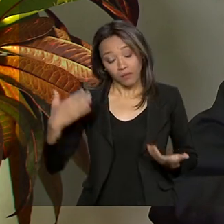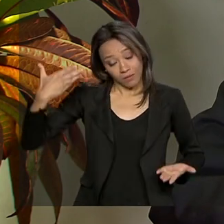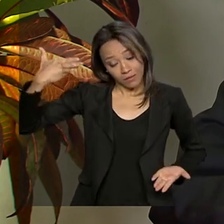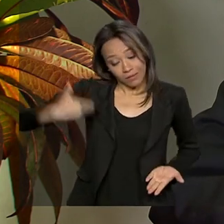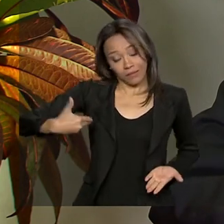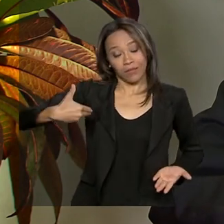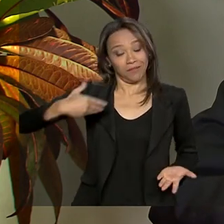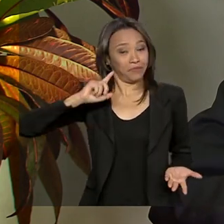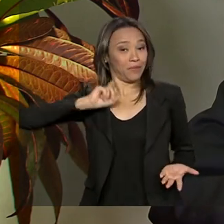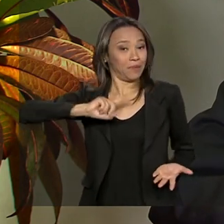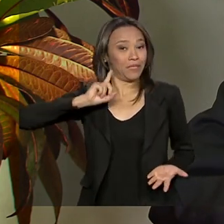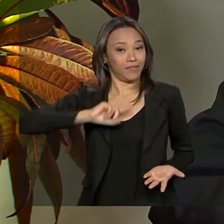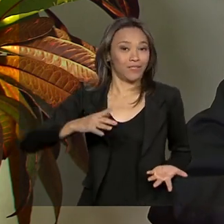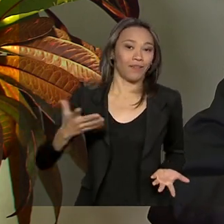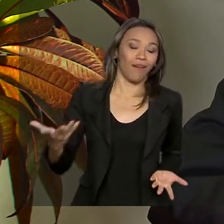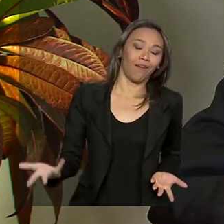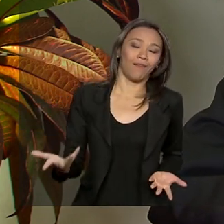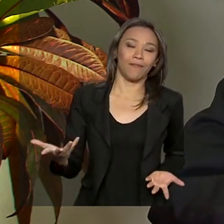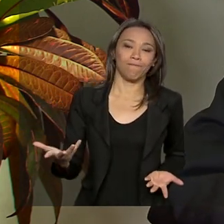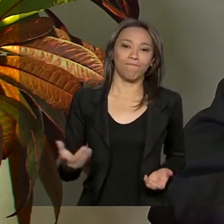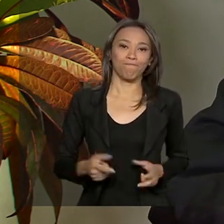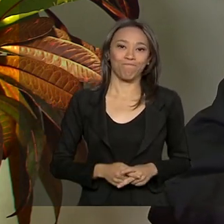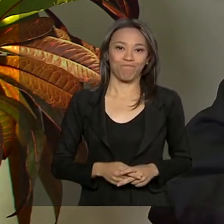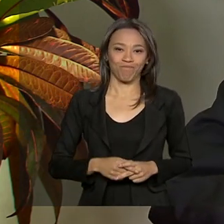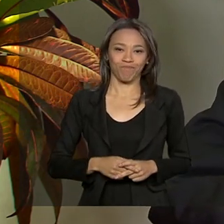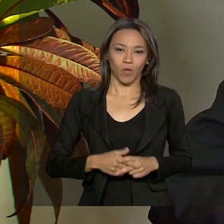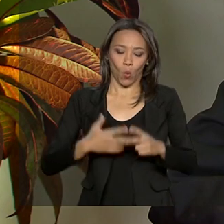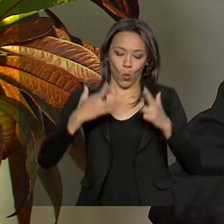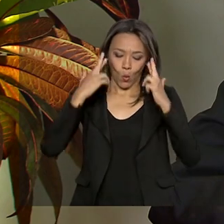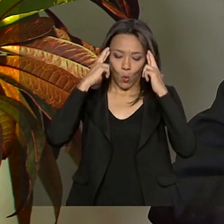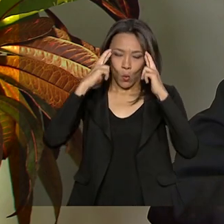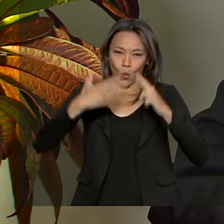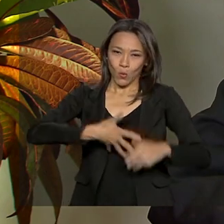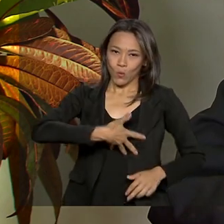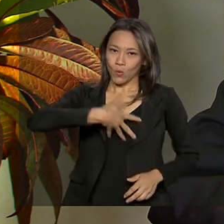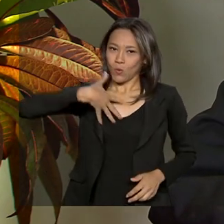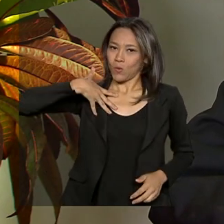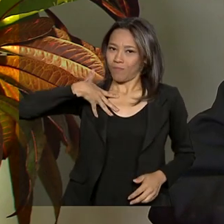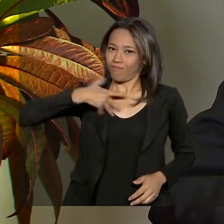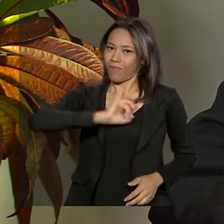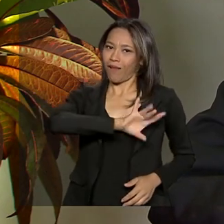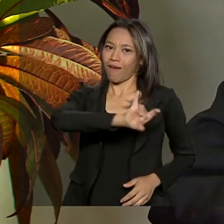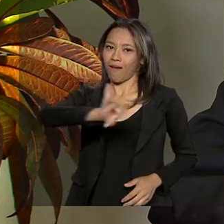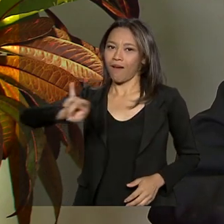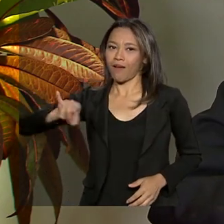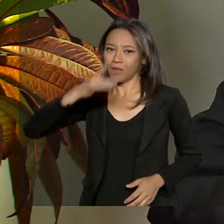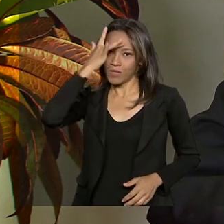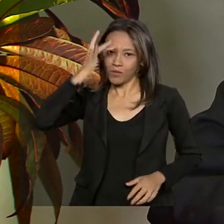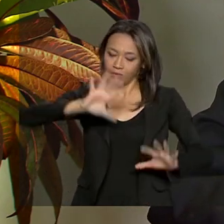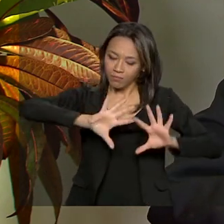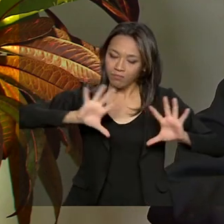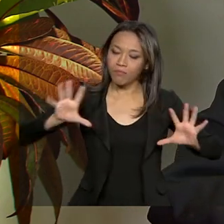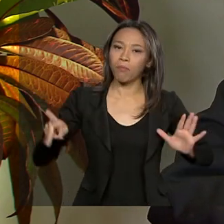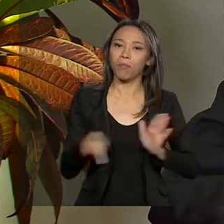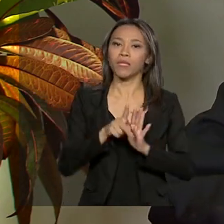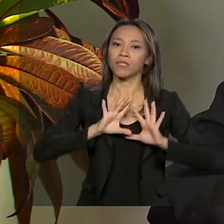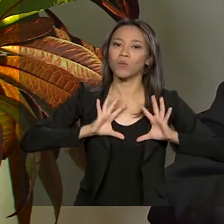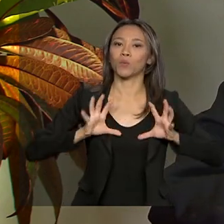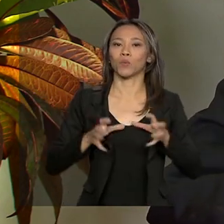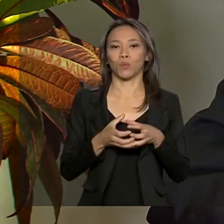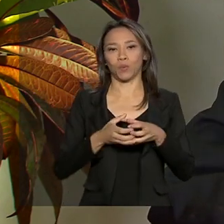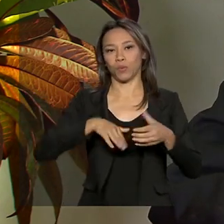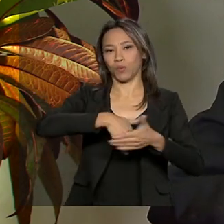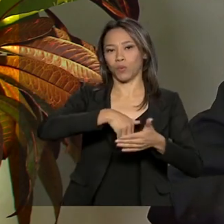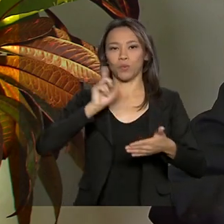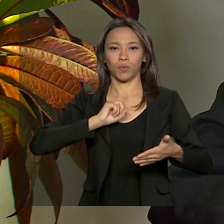grande honra para cada um de nós, pertencer à nação rubro-negra e ter o